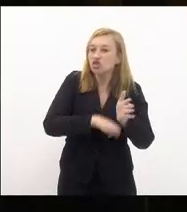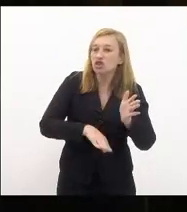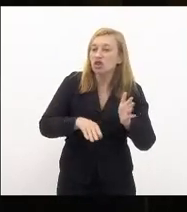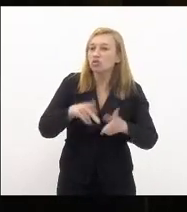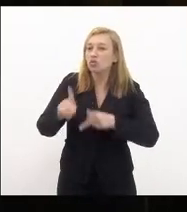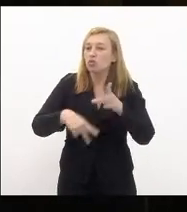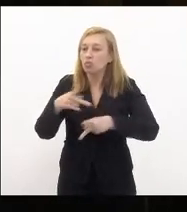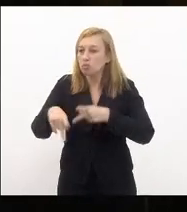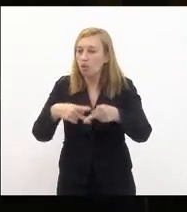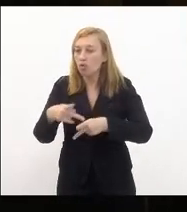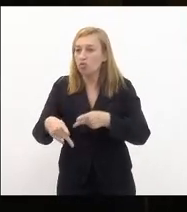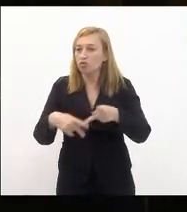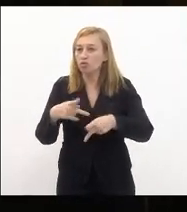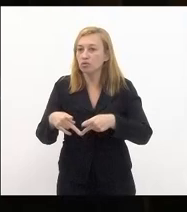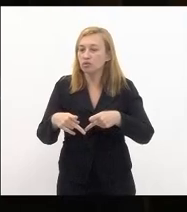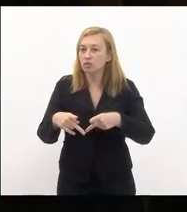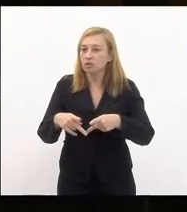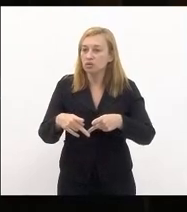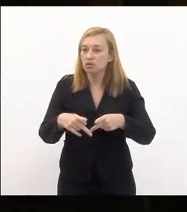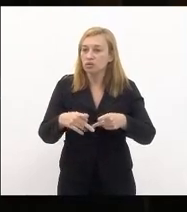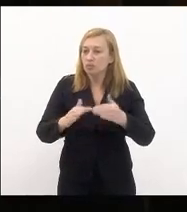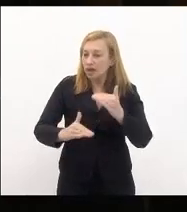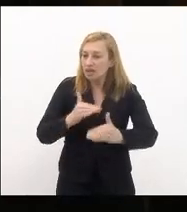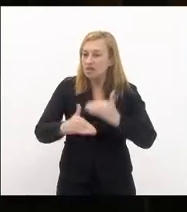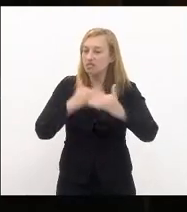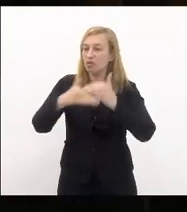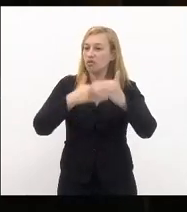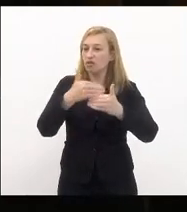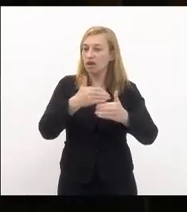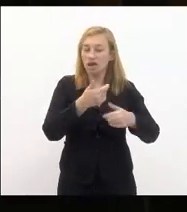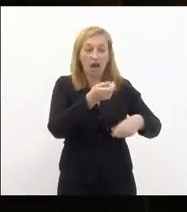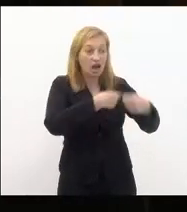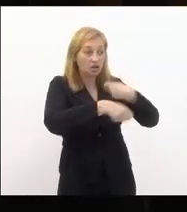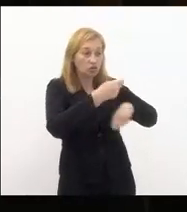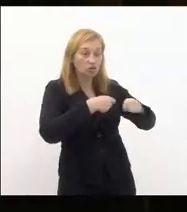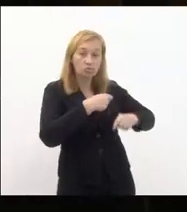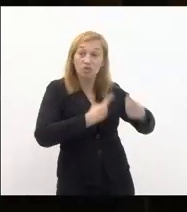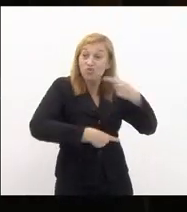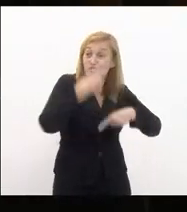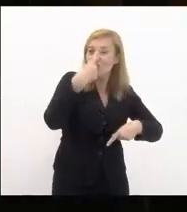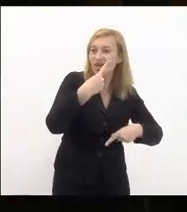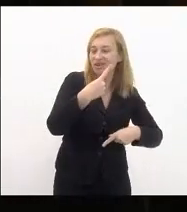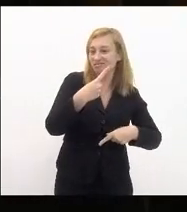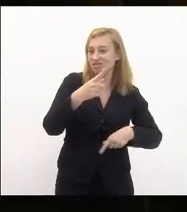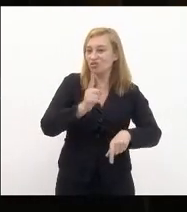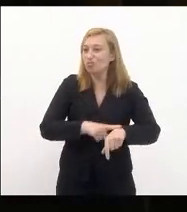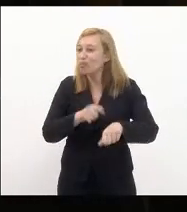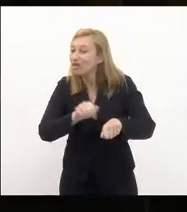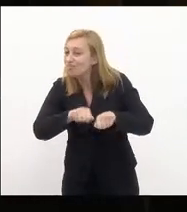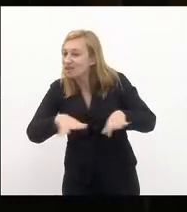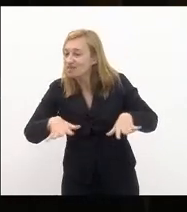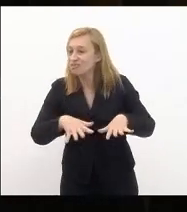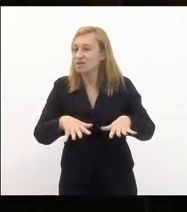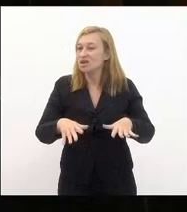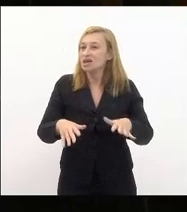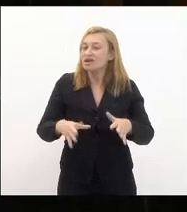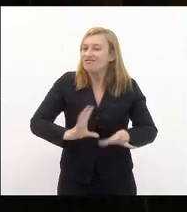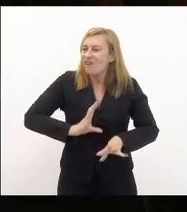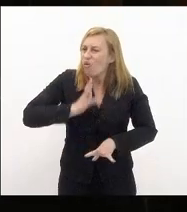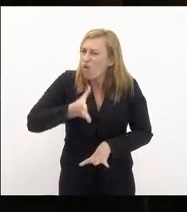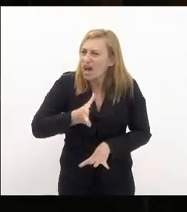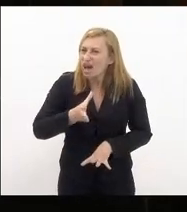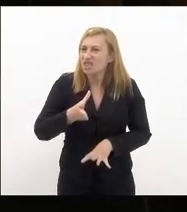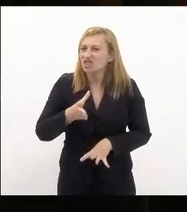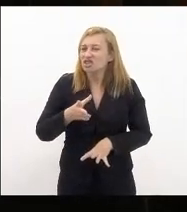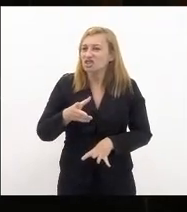fluminense da estagnação econômica superando a nossa economia no momento pós-pandemia e tendo a coragem de